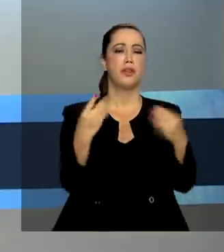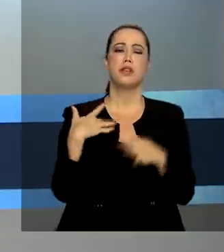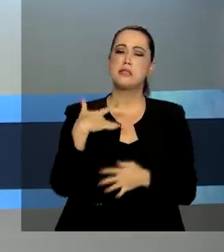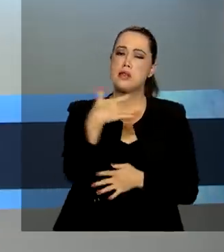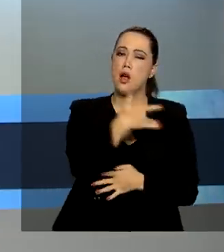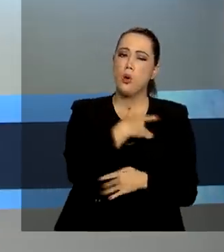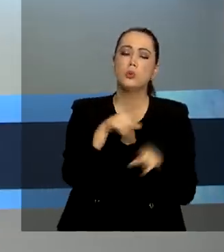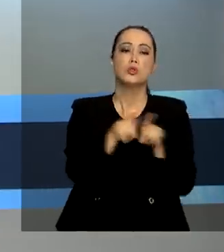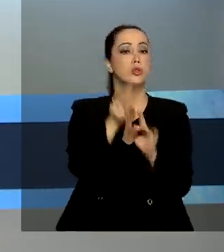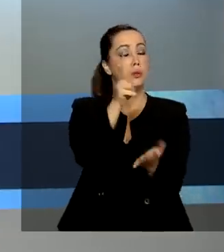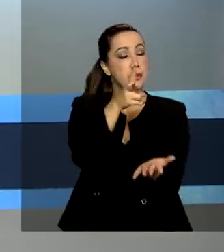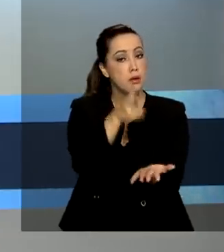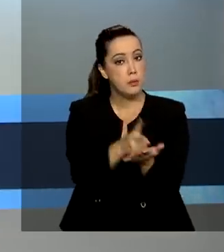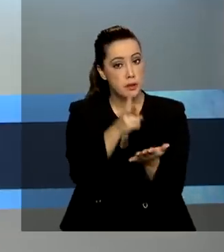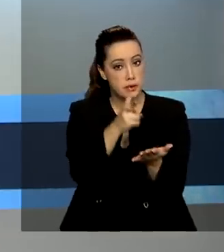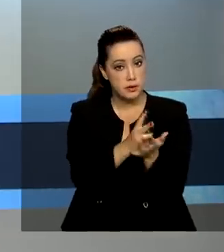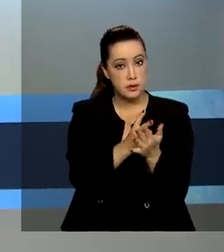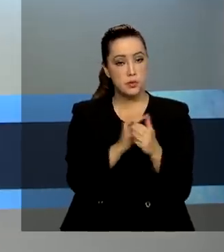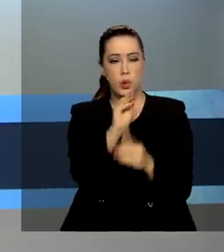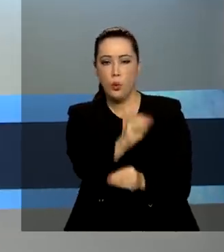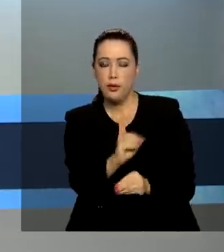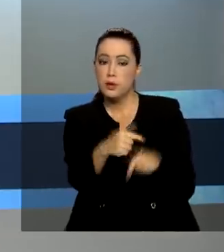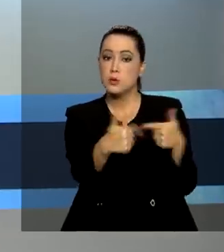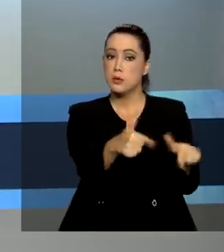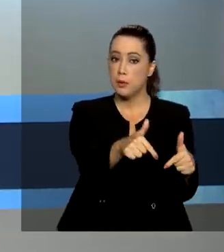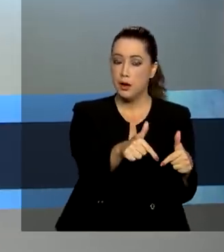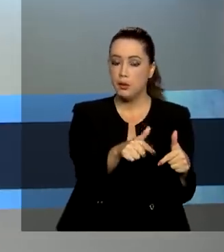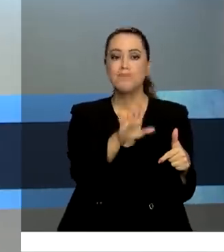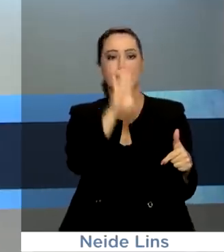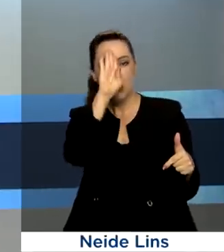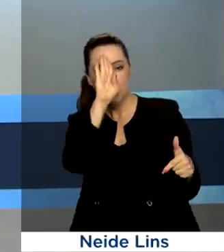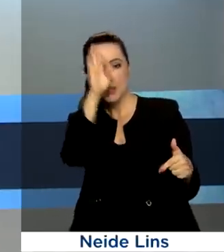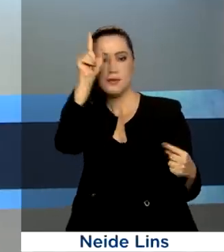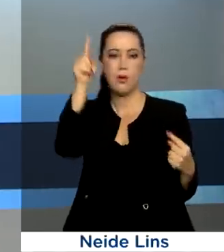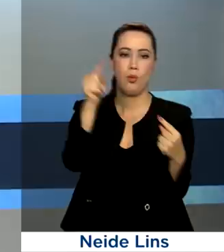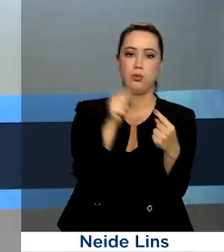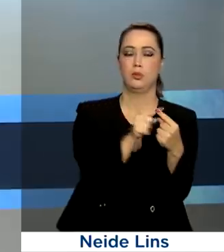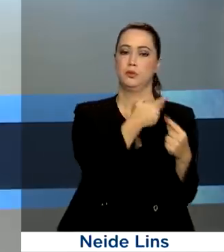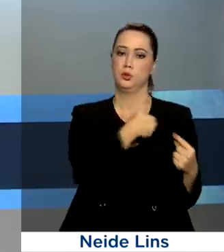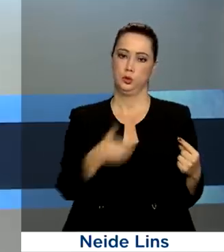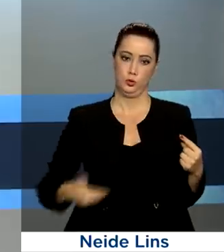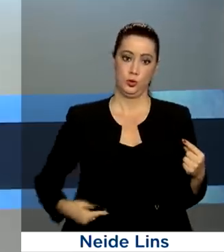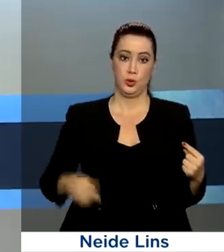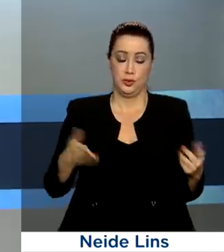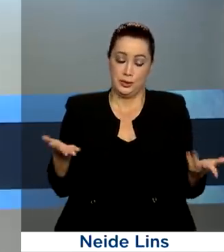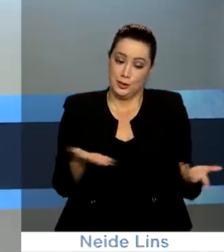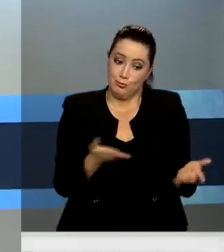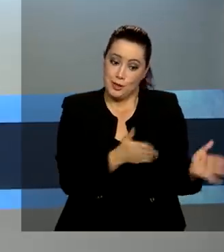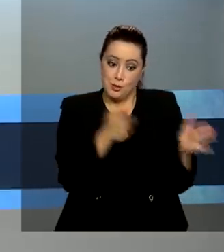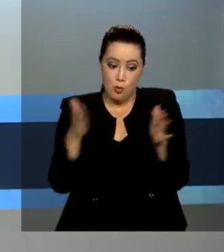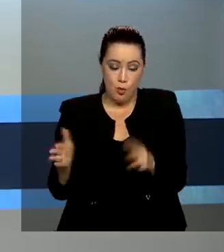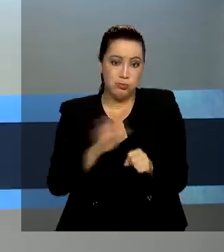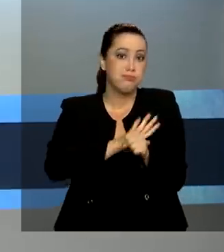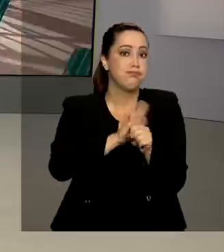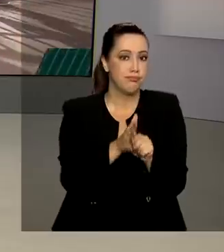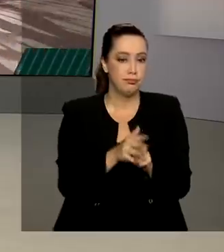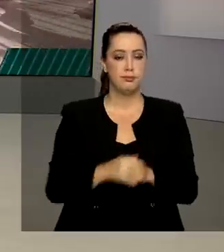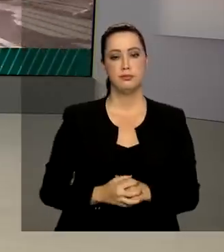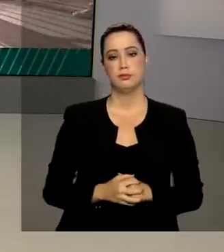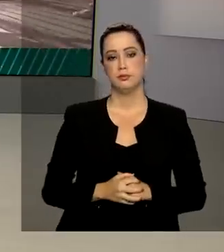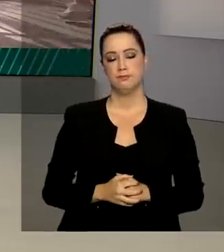saúde e, ao mesmo tempo, preservar empregos são prioridades do governo durante esta pandemia de coronavírus.